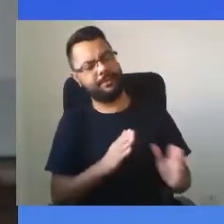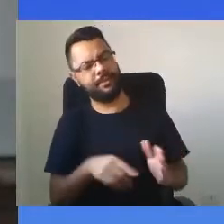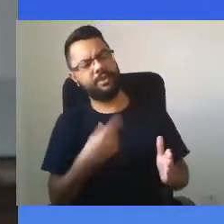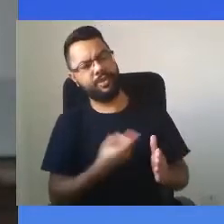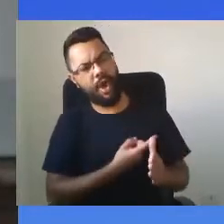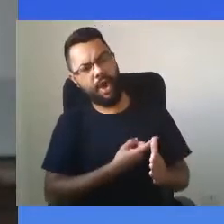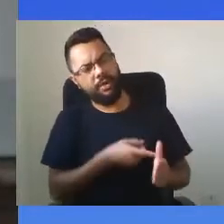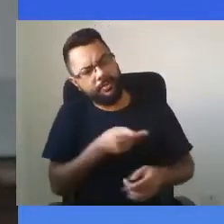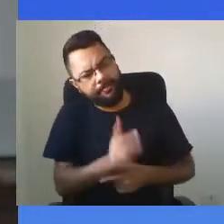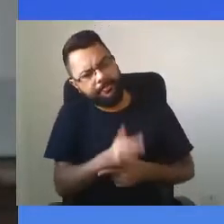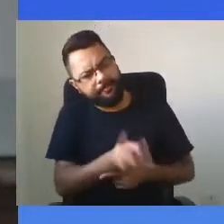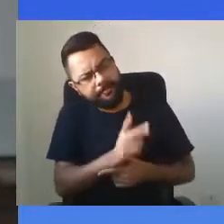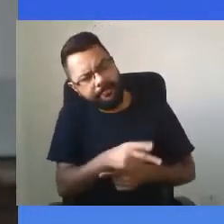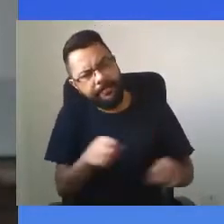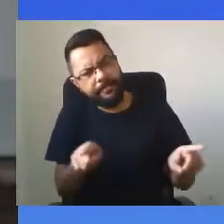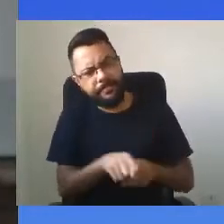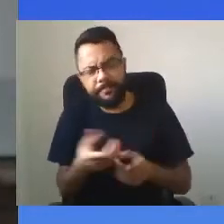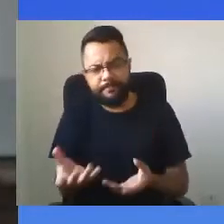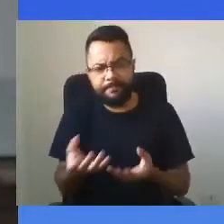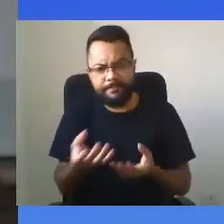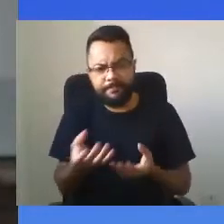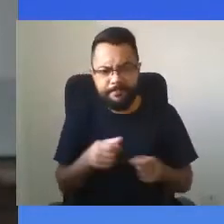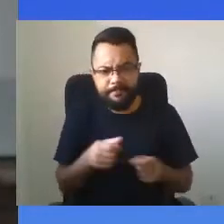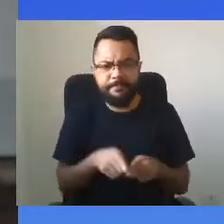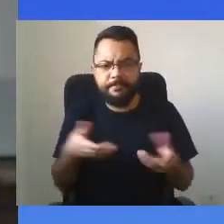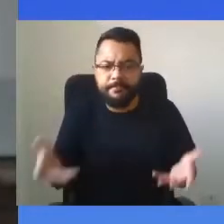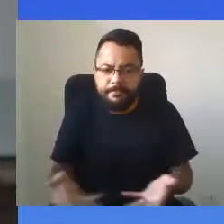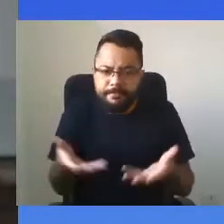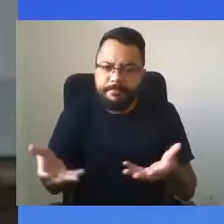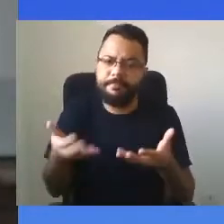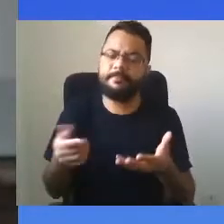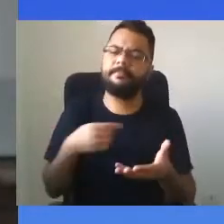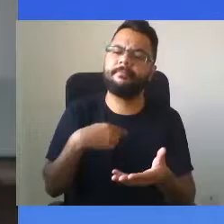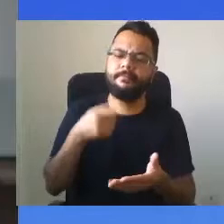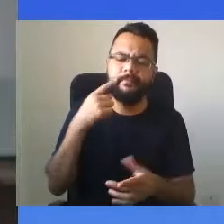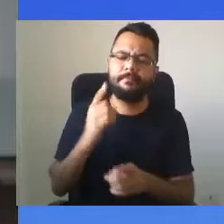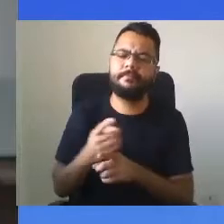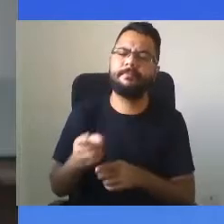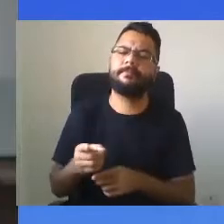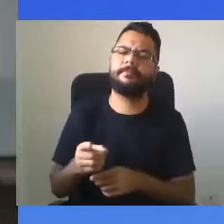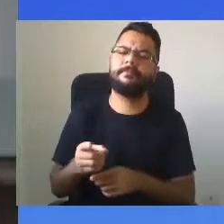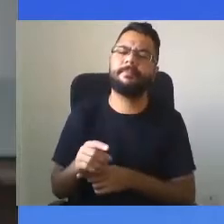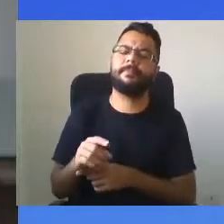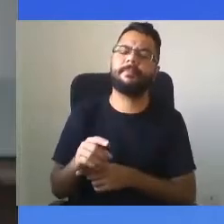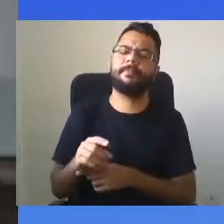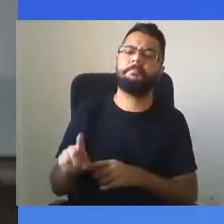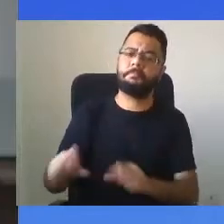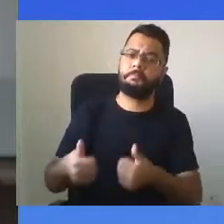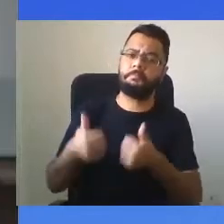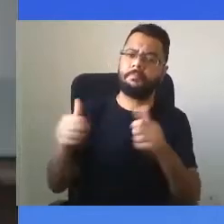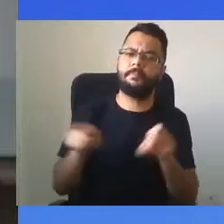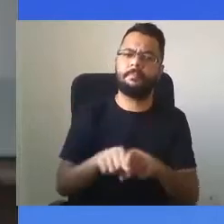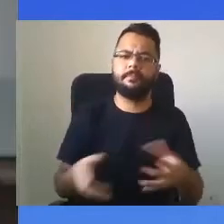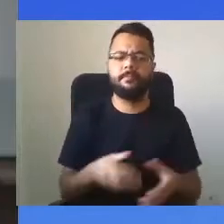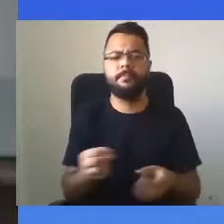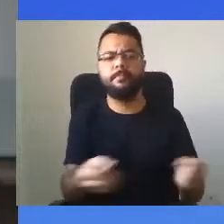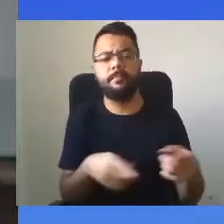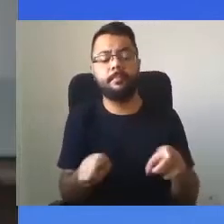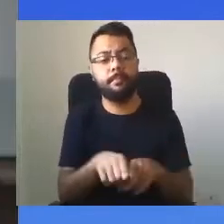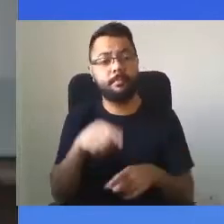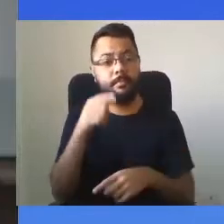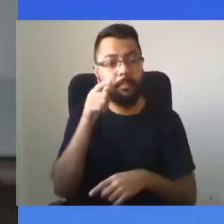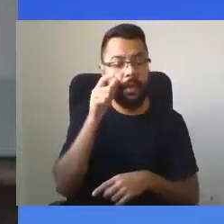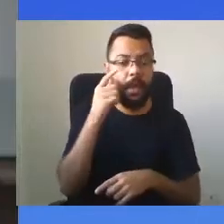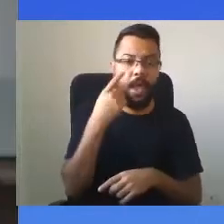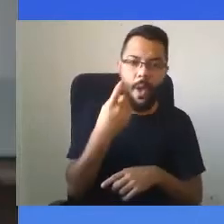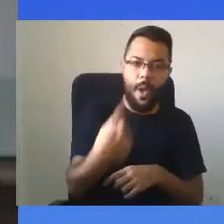acolhedores, fomentadores de talento, incentivadores de inovação, da curiosidade, da